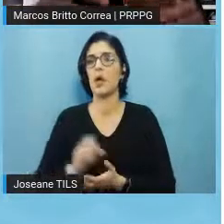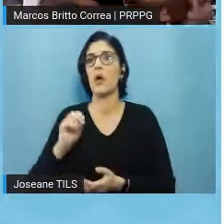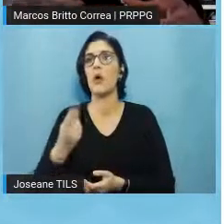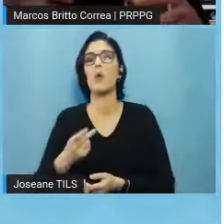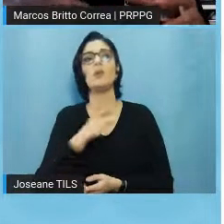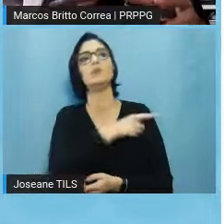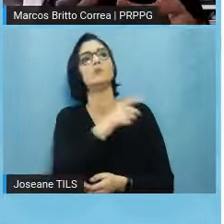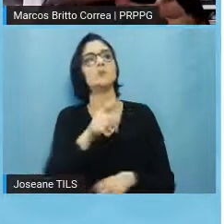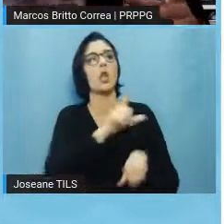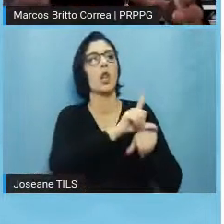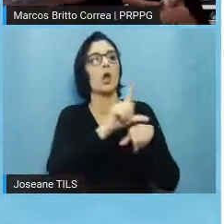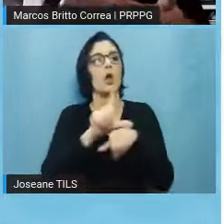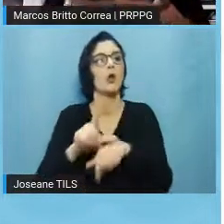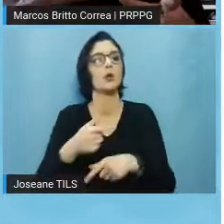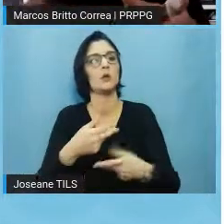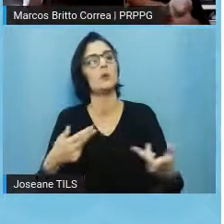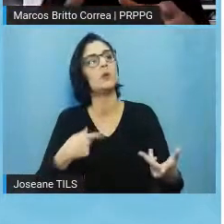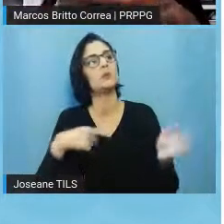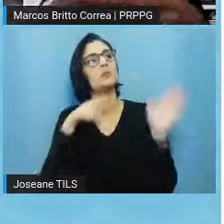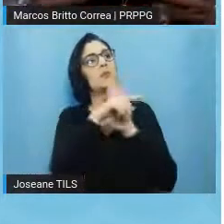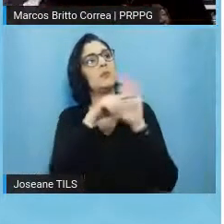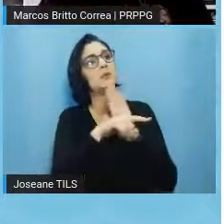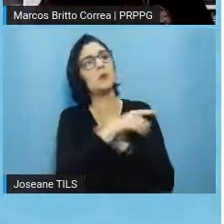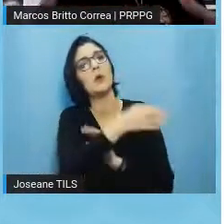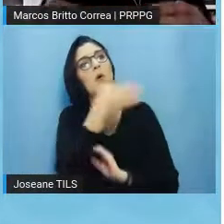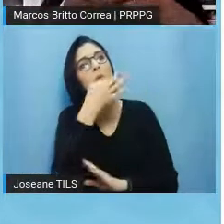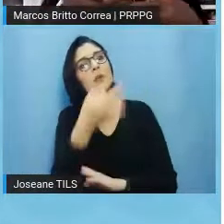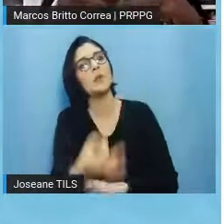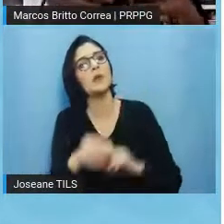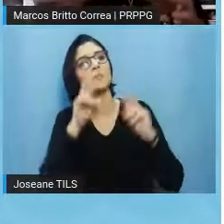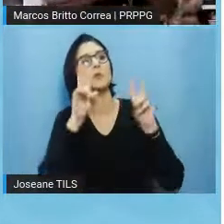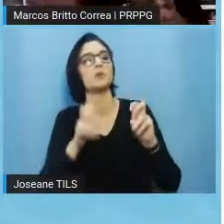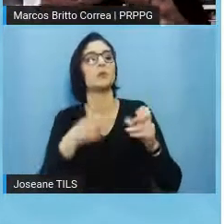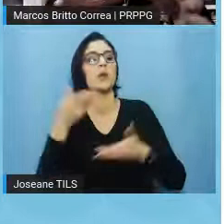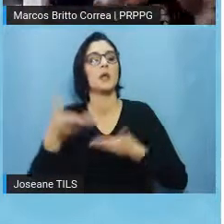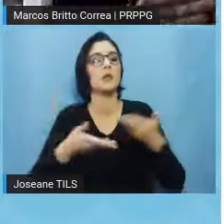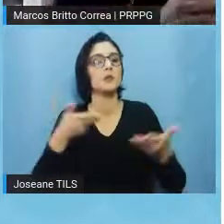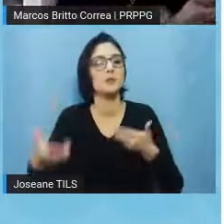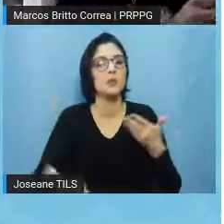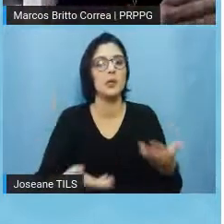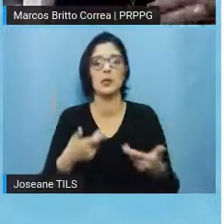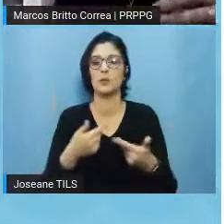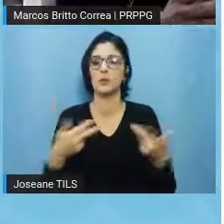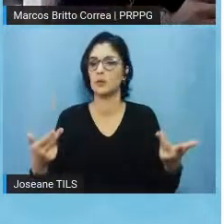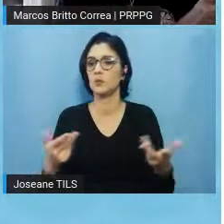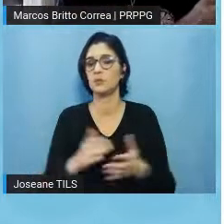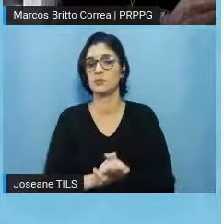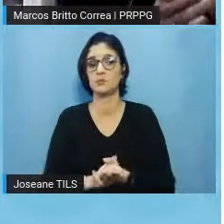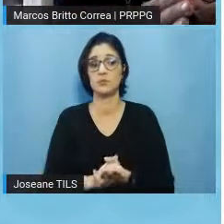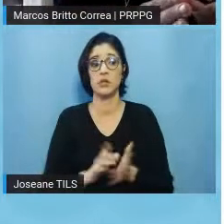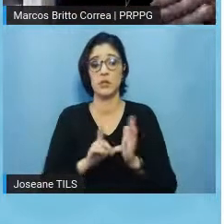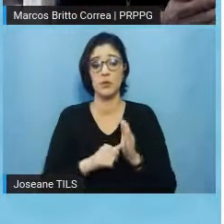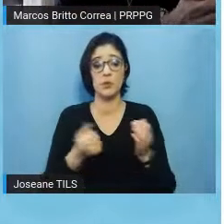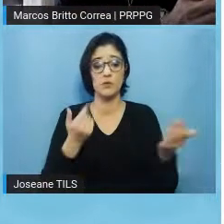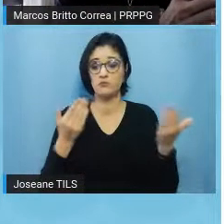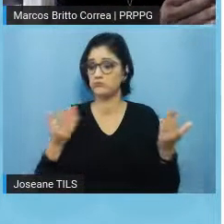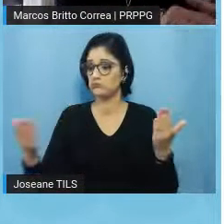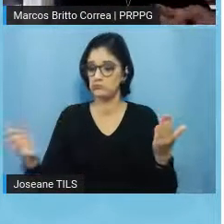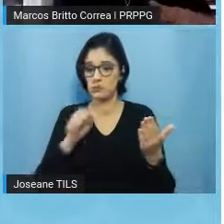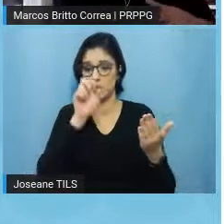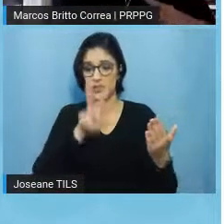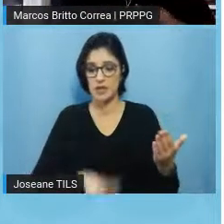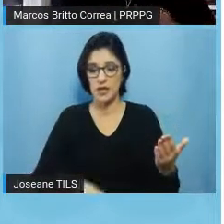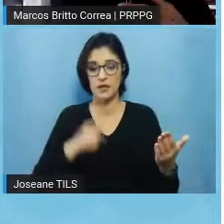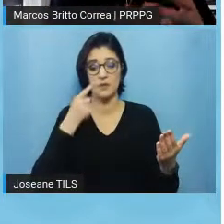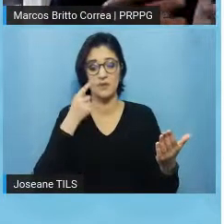se coleta esses formulários, né, sobre opinião de atendimento, né, depois eu faço uma análise em cima desses formulários, né, uma pesquisa de opinião